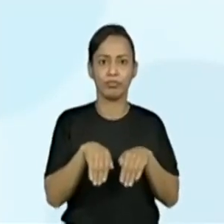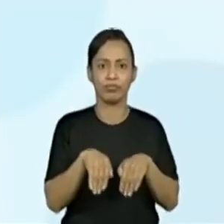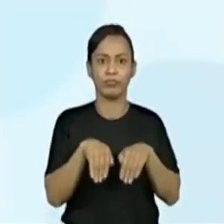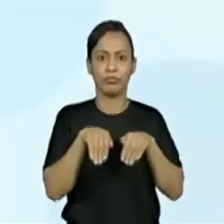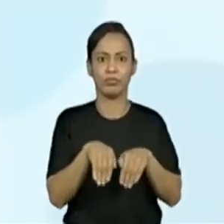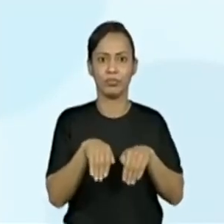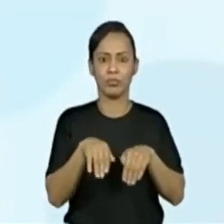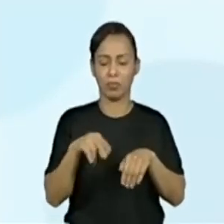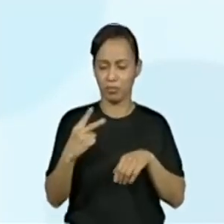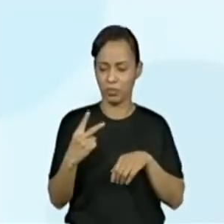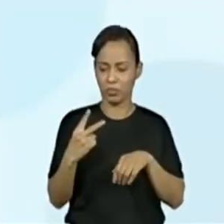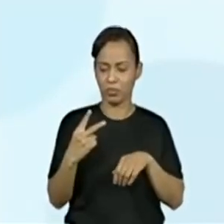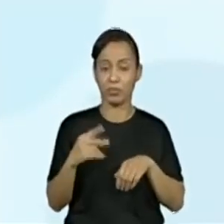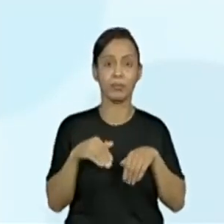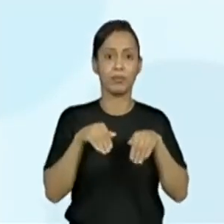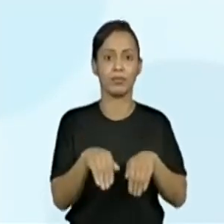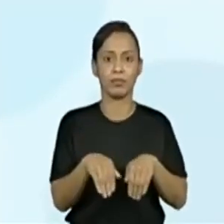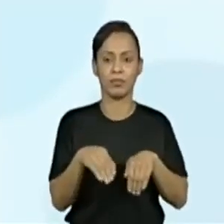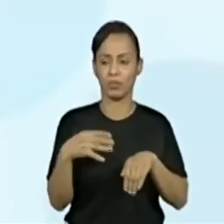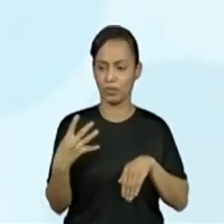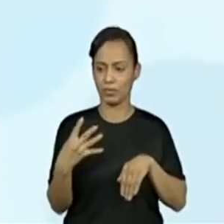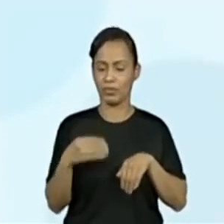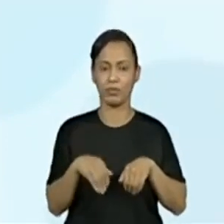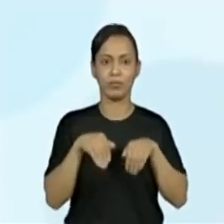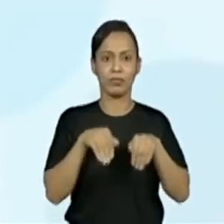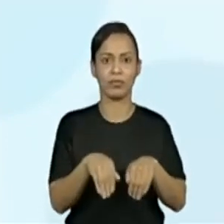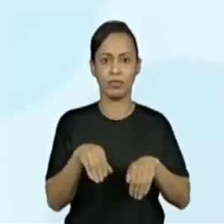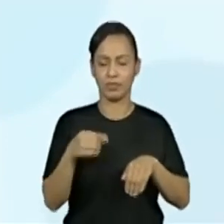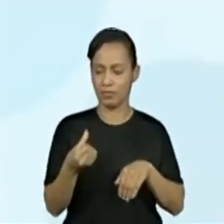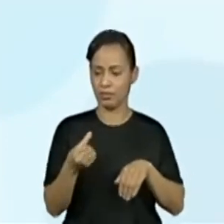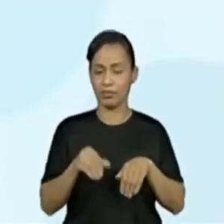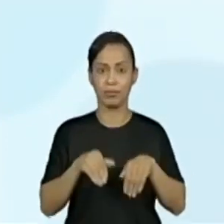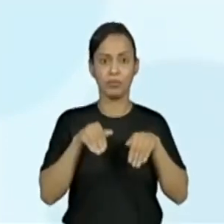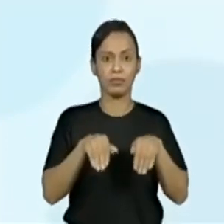somar mais 2 e eu já sei qual é o próximo número.